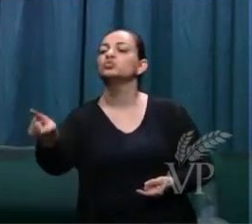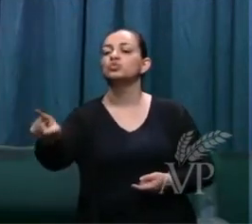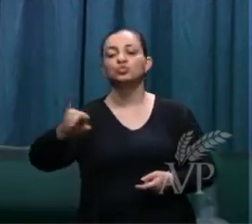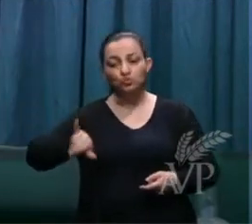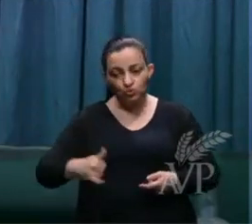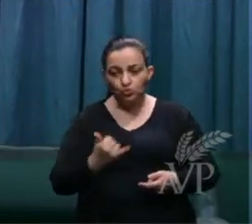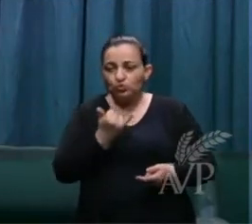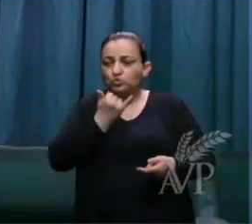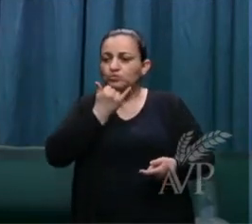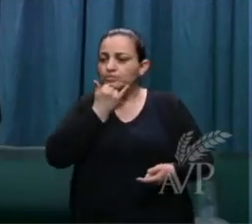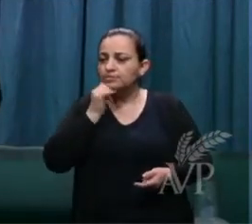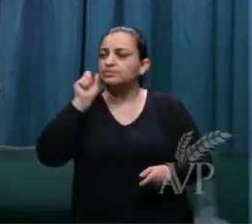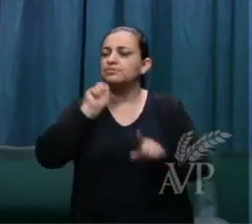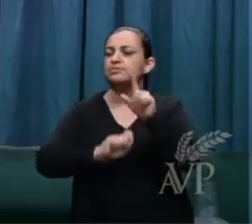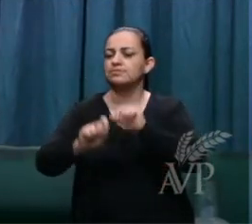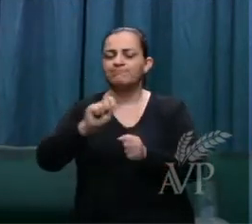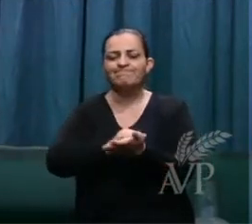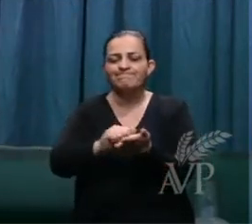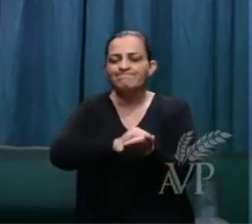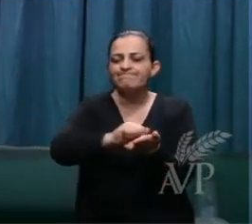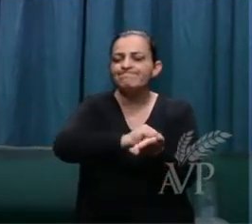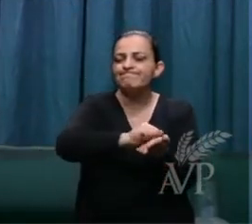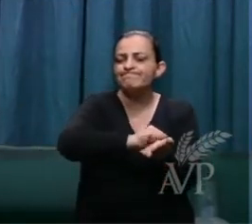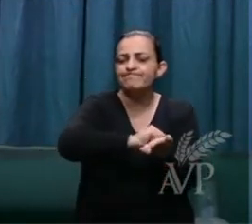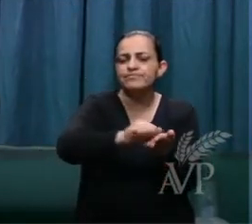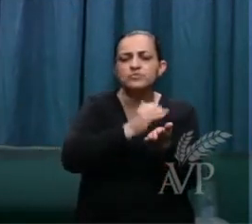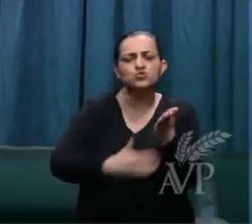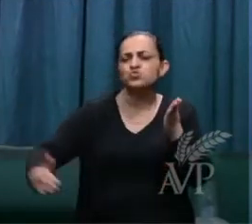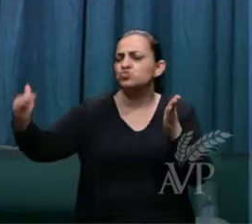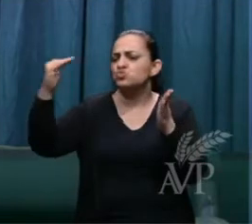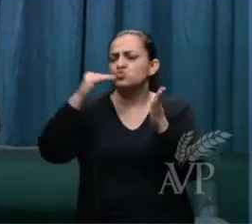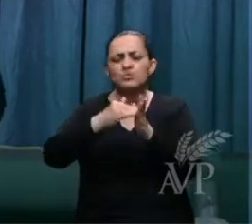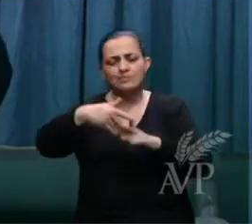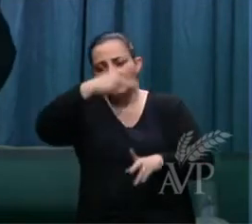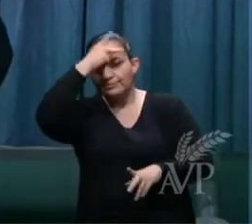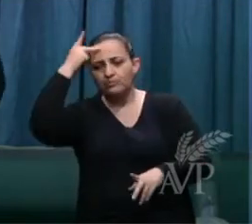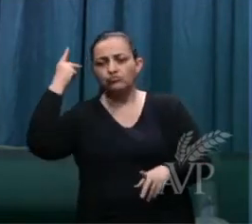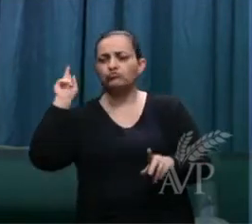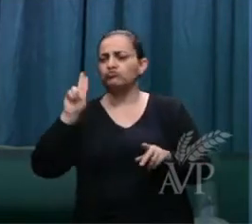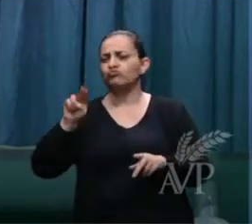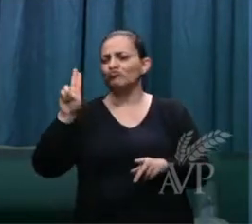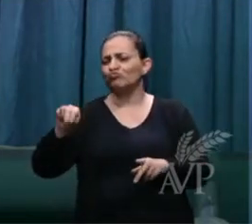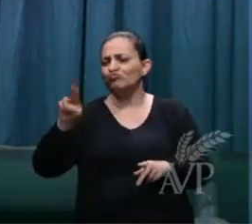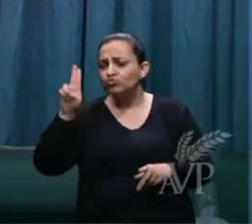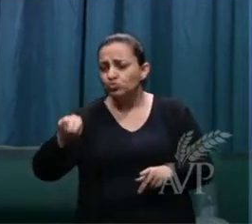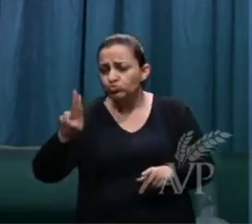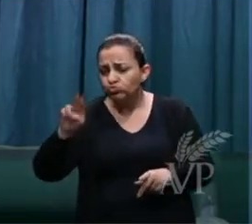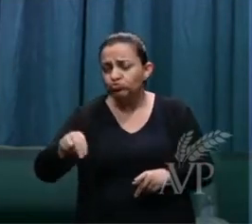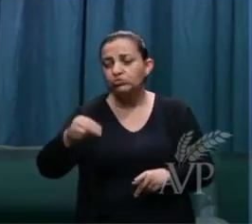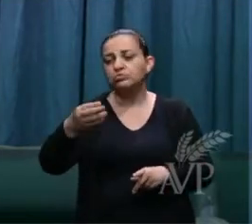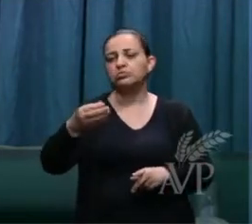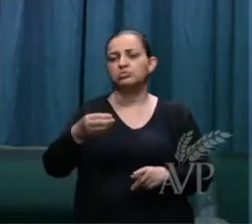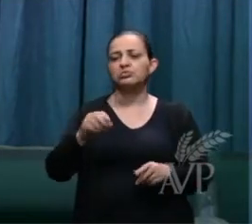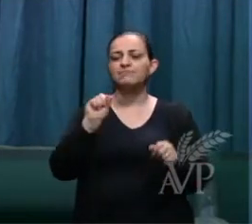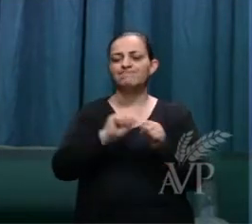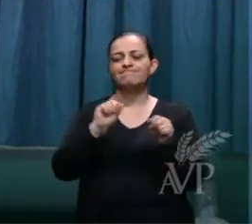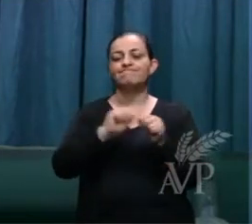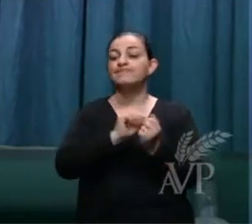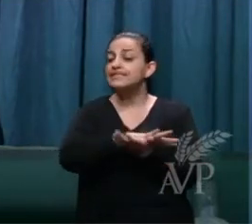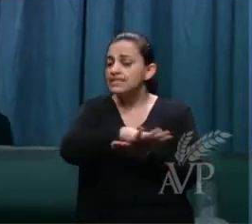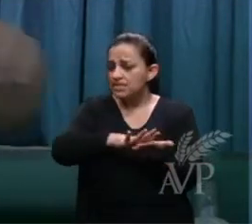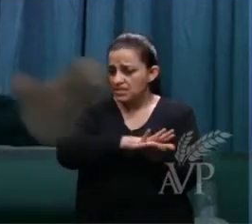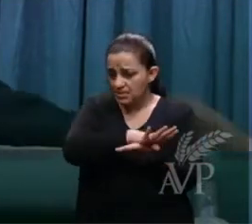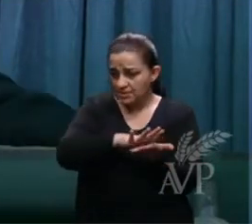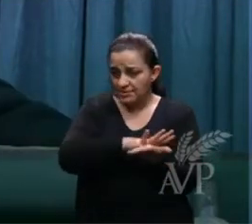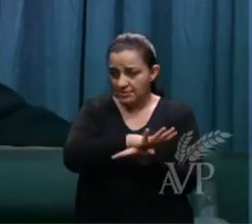justificar é apagar aquilo de tal maneira que nunca você cometeu aquilo